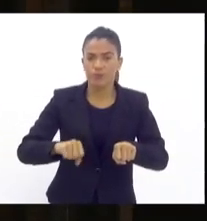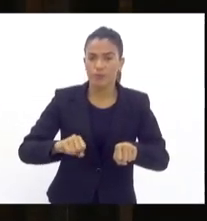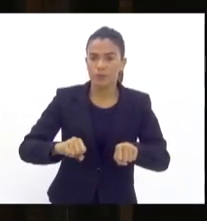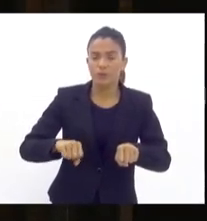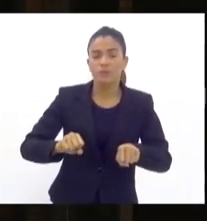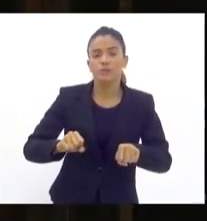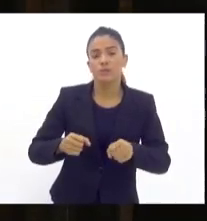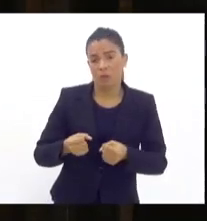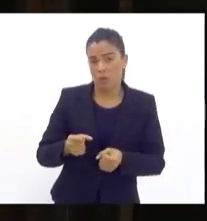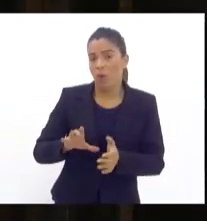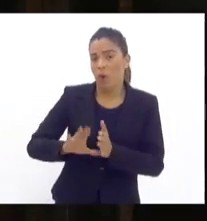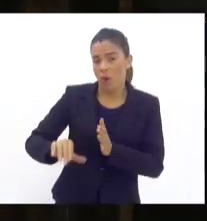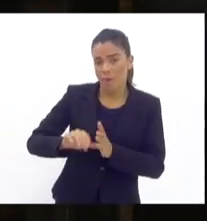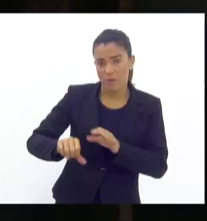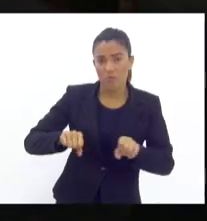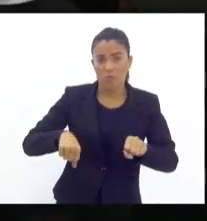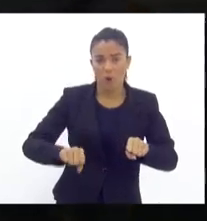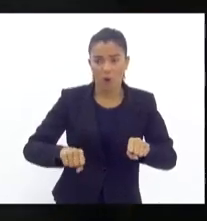primariamente, mas a gente já